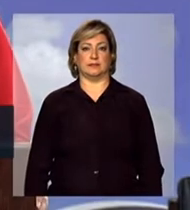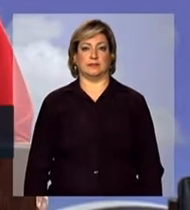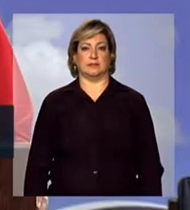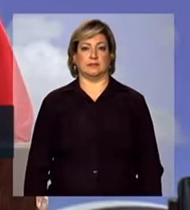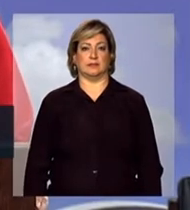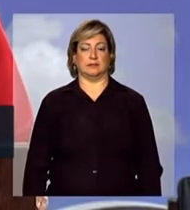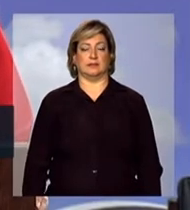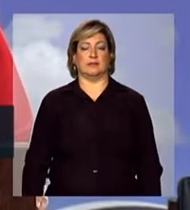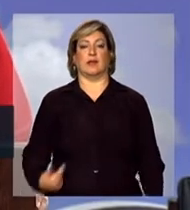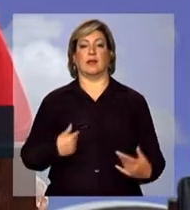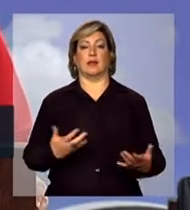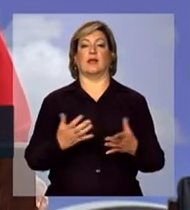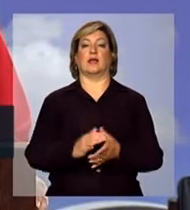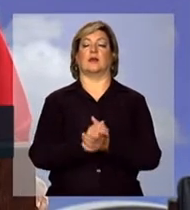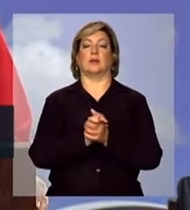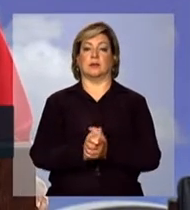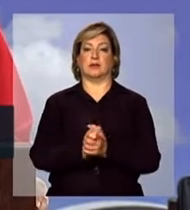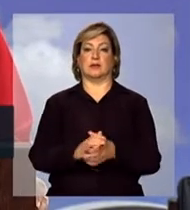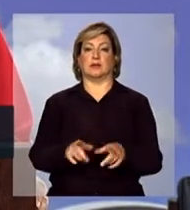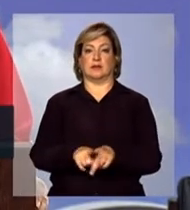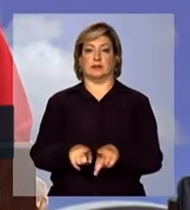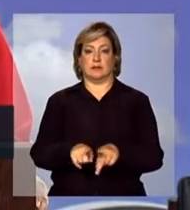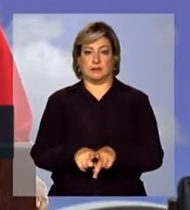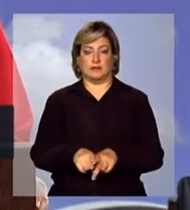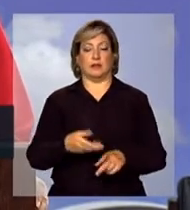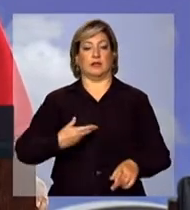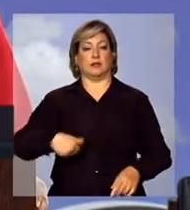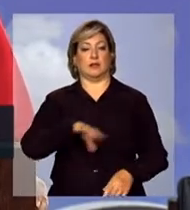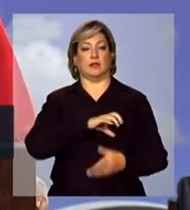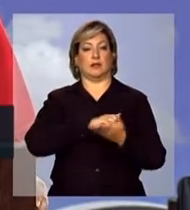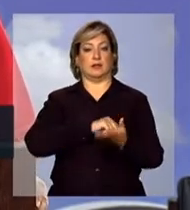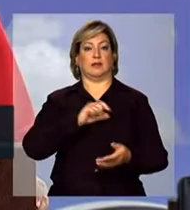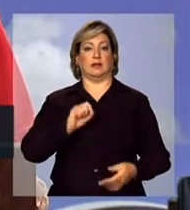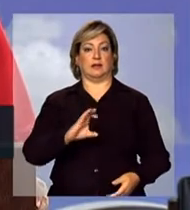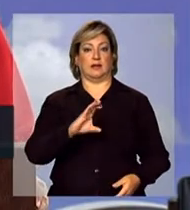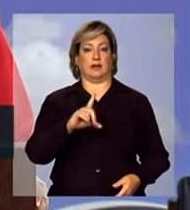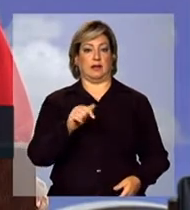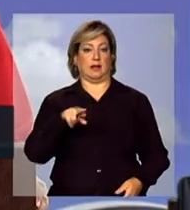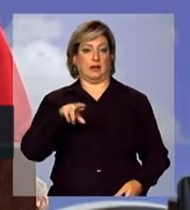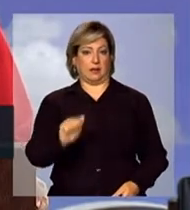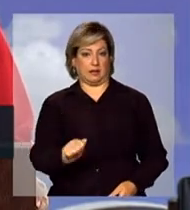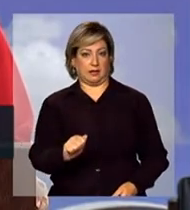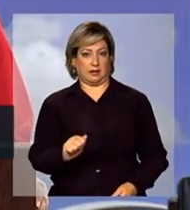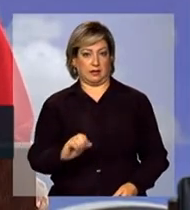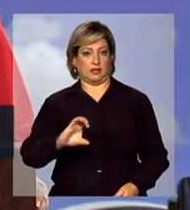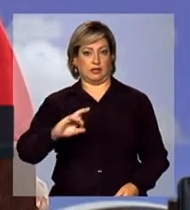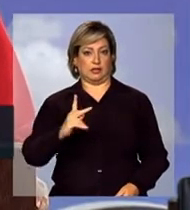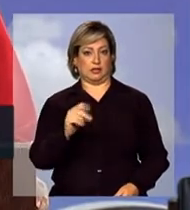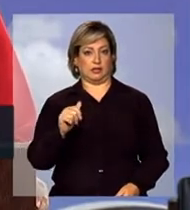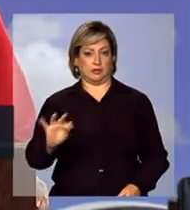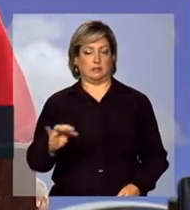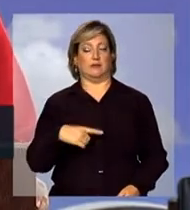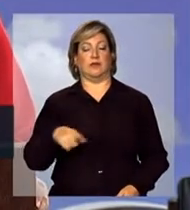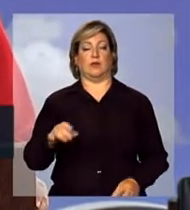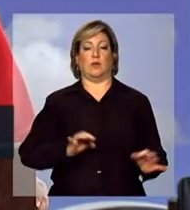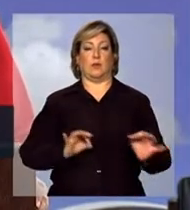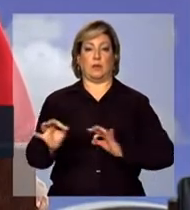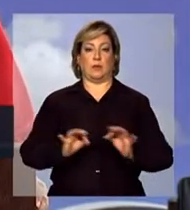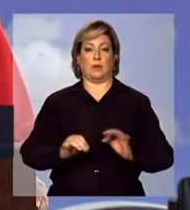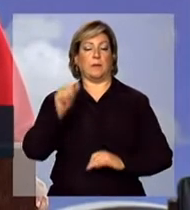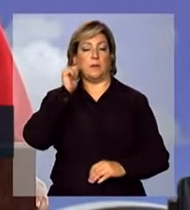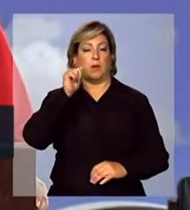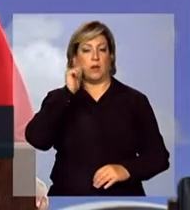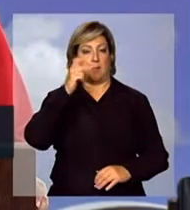Queria cumprimentar a nossa querida Clara Schaaf, coordenadora do movimento Mulheres pela